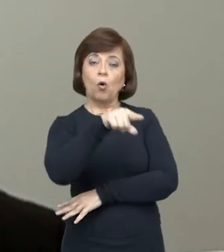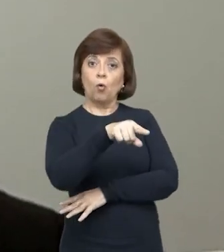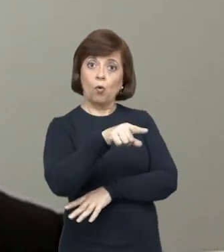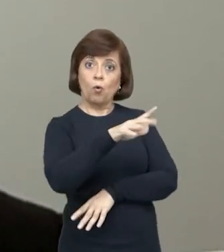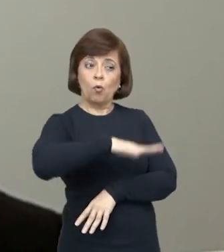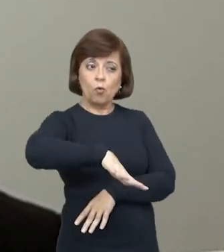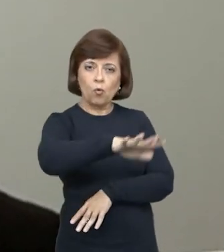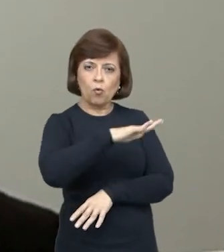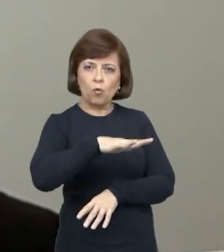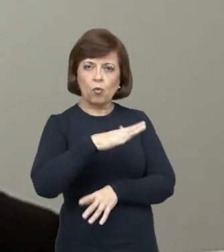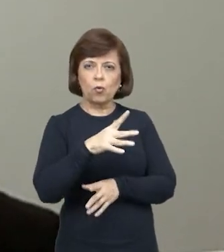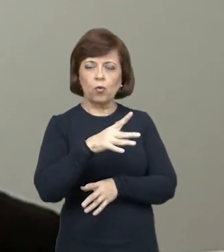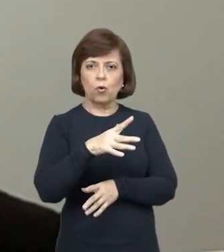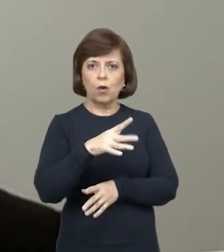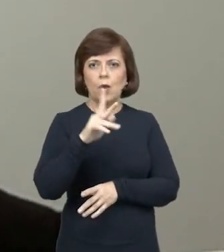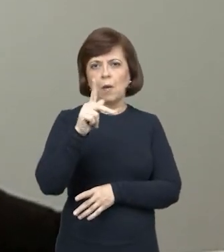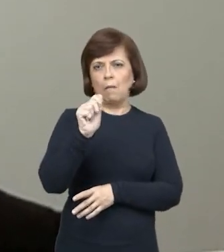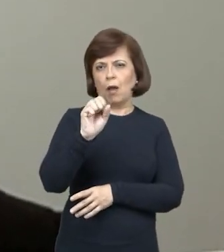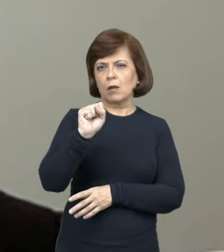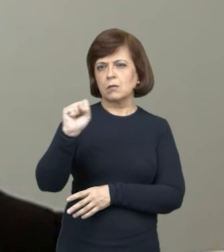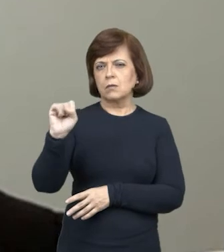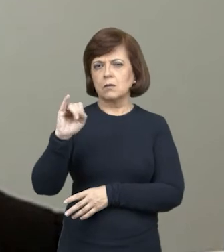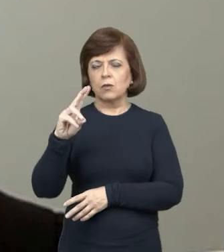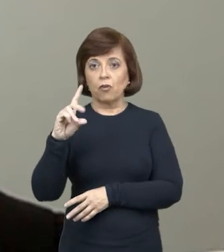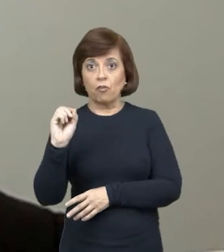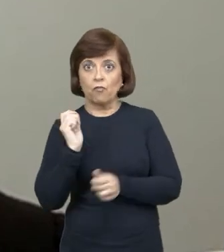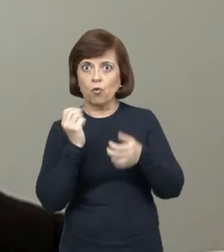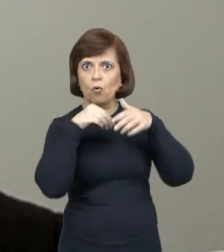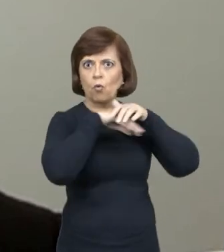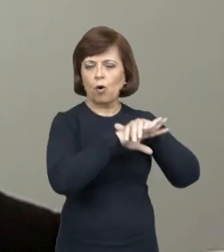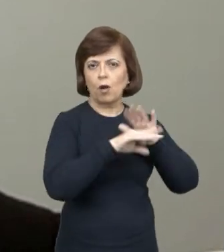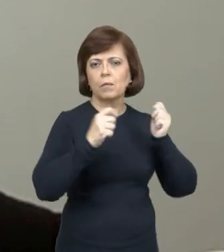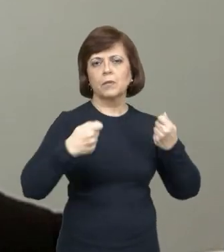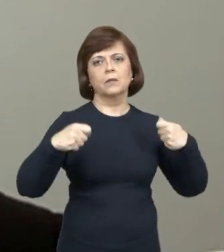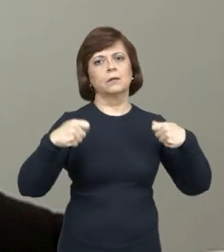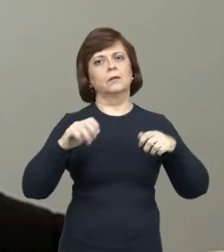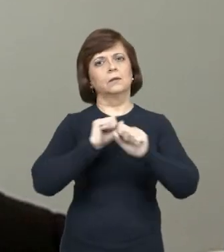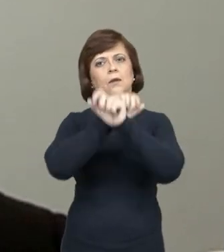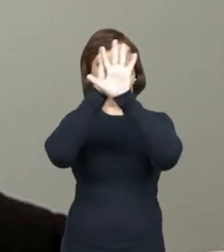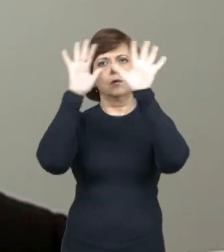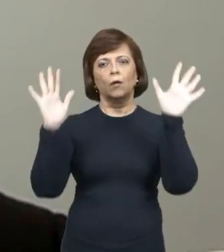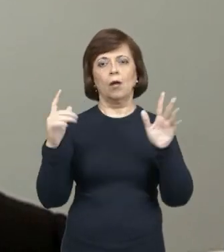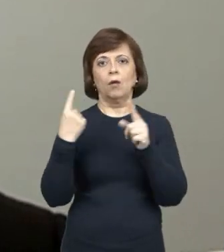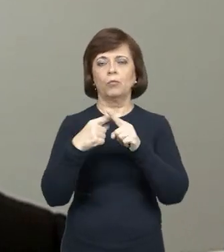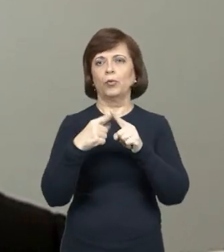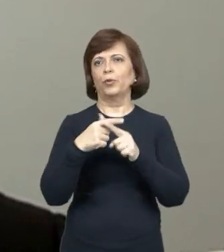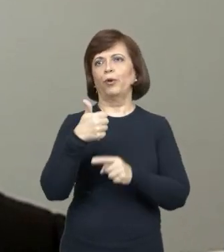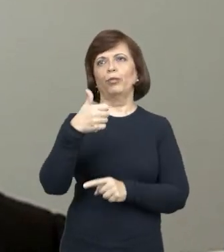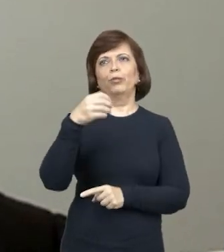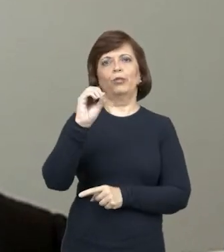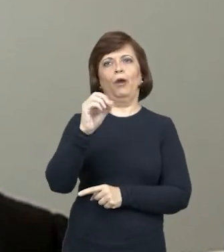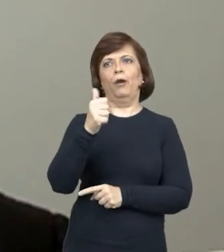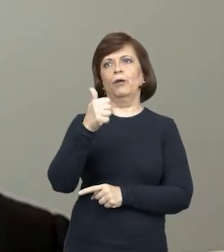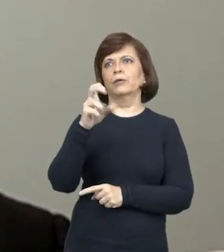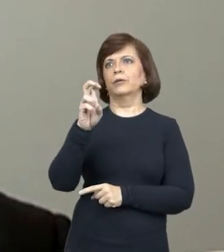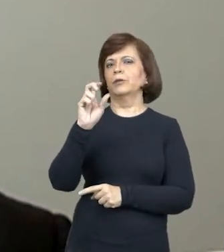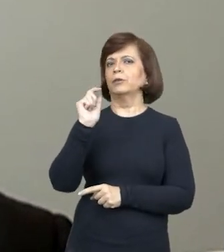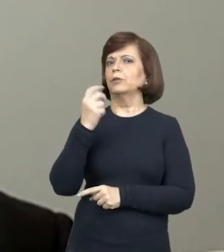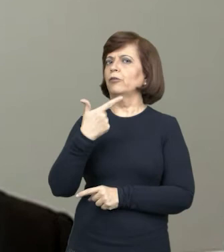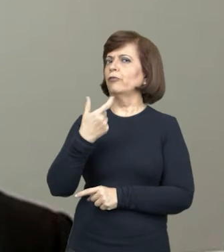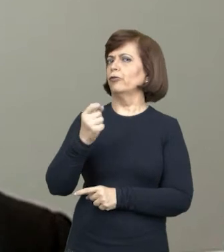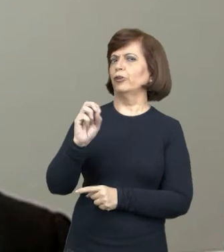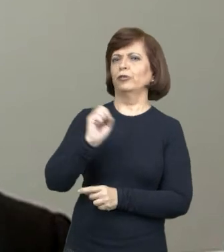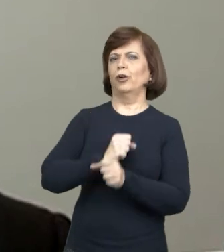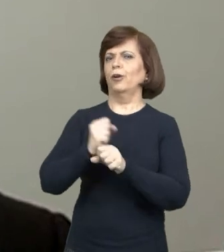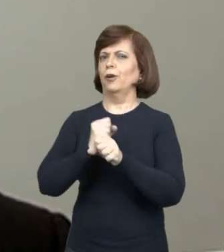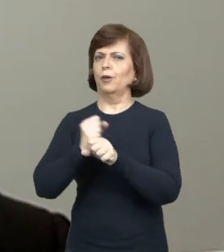siga critérios de razoabilidade e de transparência, para que também não se tenha a devolução ao longo de 10, 15, 20 anos.